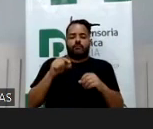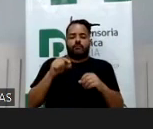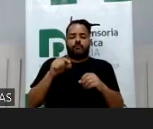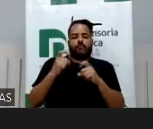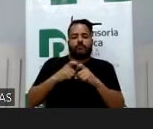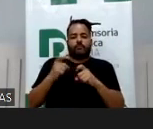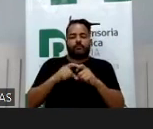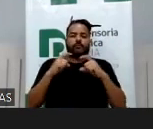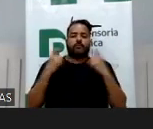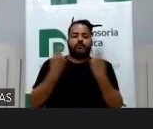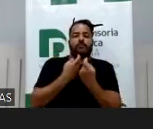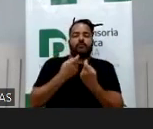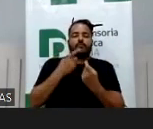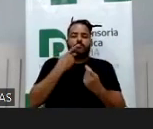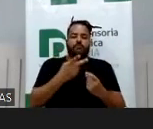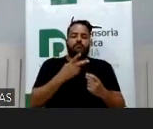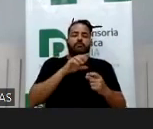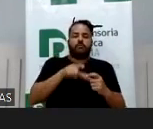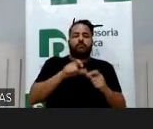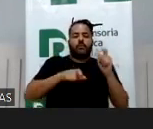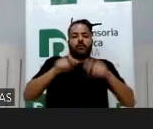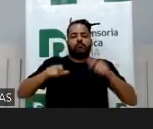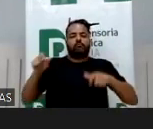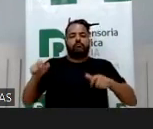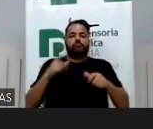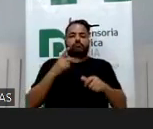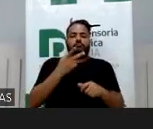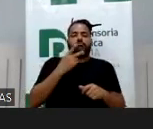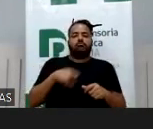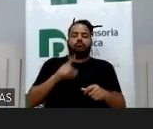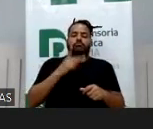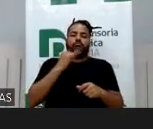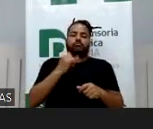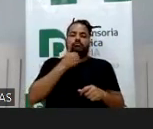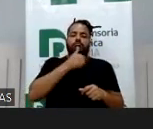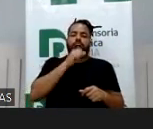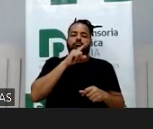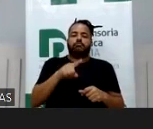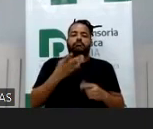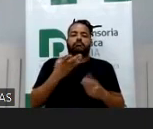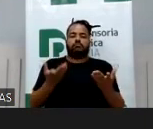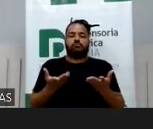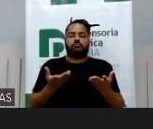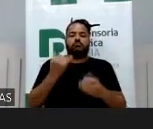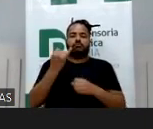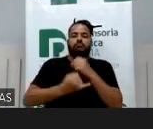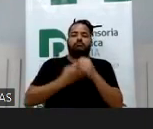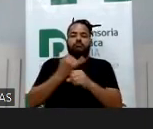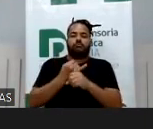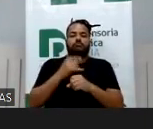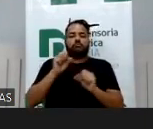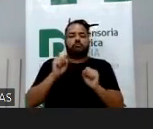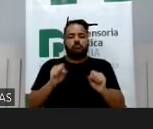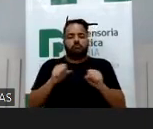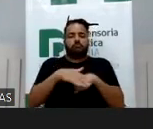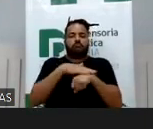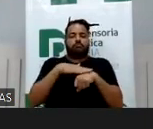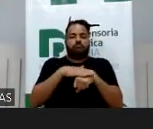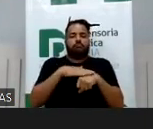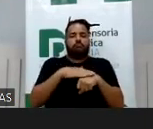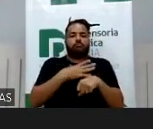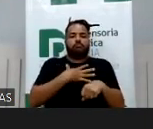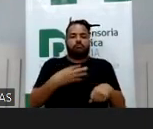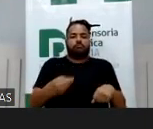médicas que serão seguidas, devem os pais conversar sobre os limites da aplicação nas aplicações de internet que serão estabelecidos para os